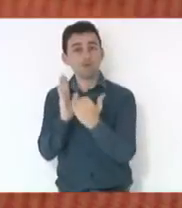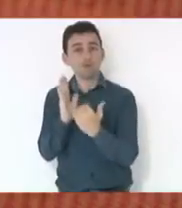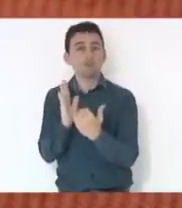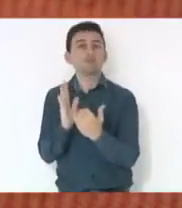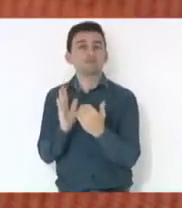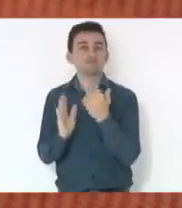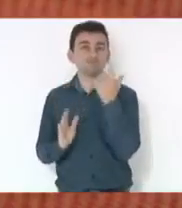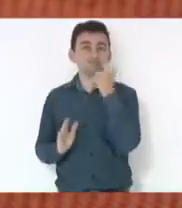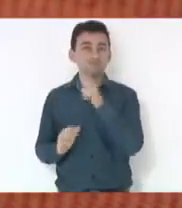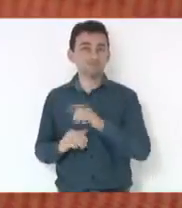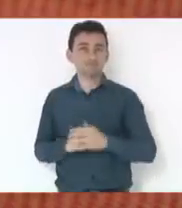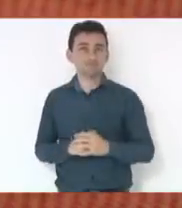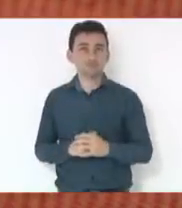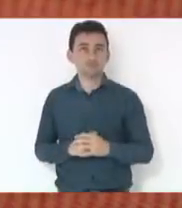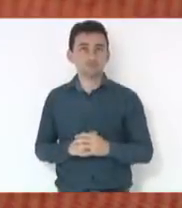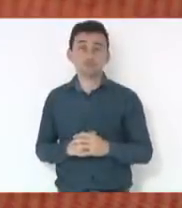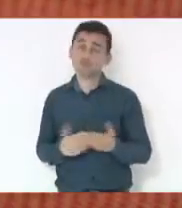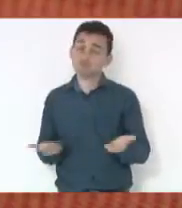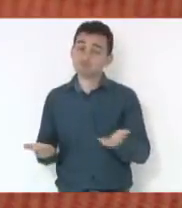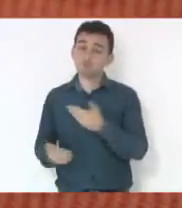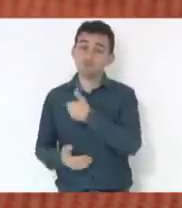Então, o governo talvez